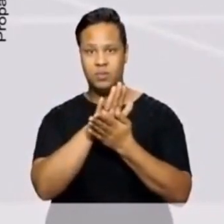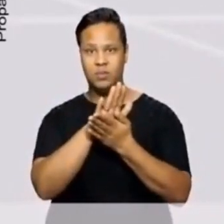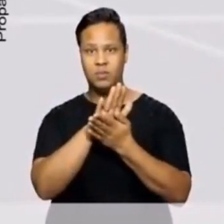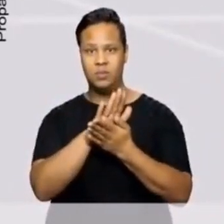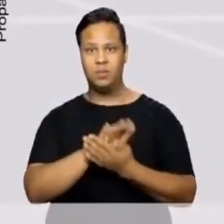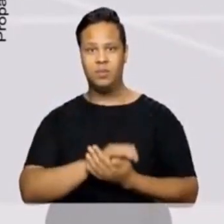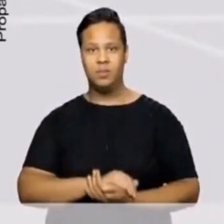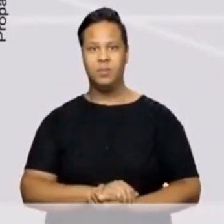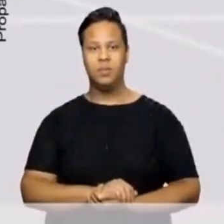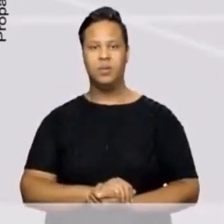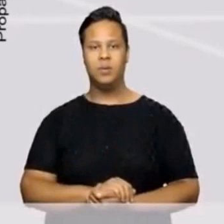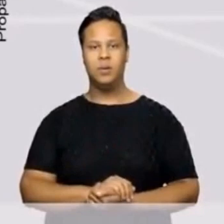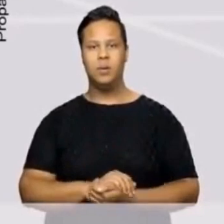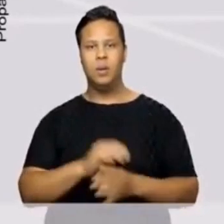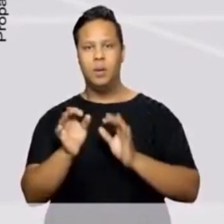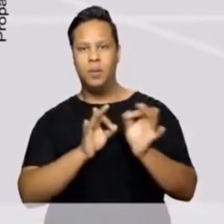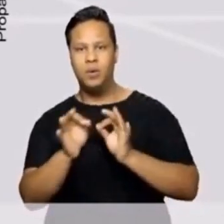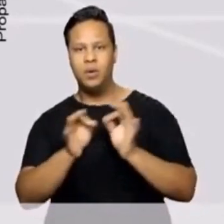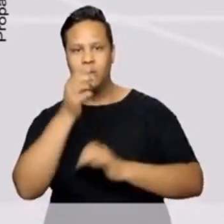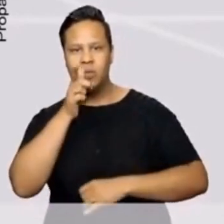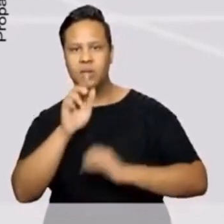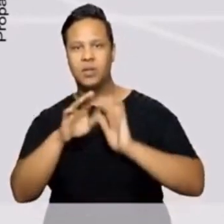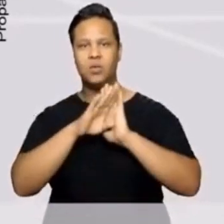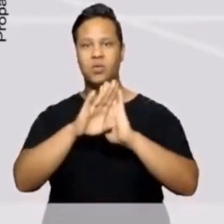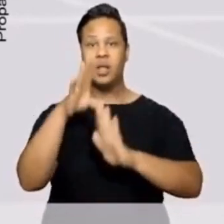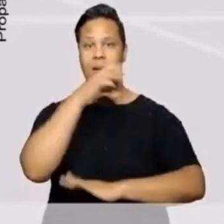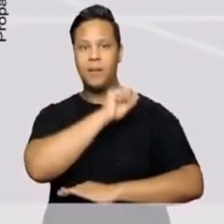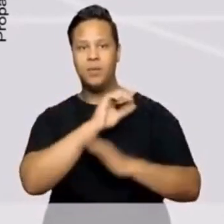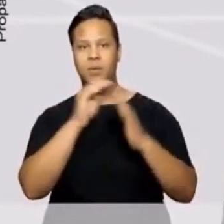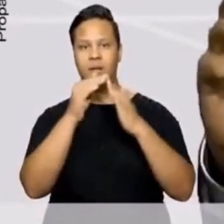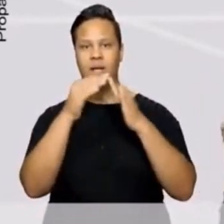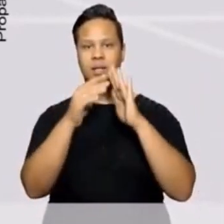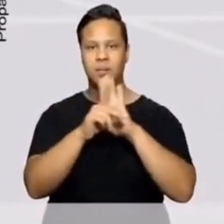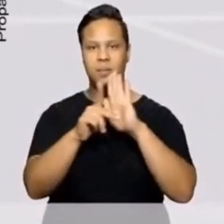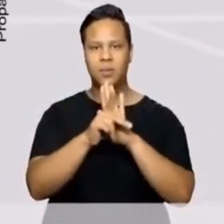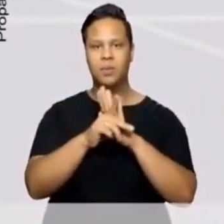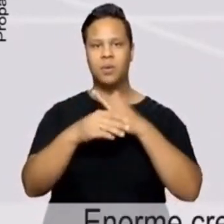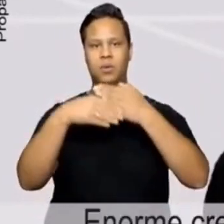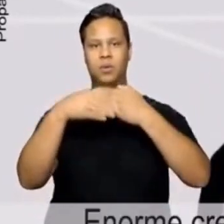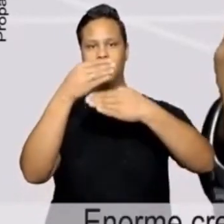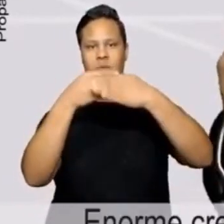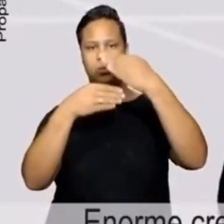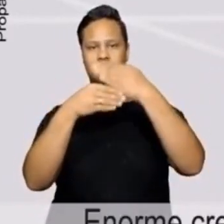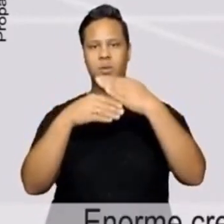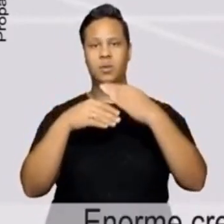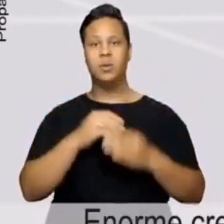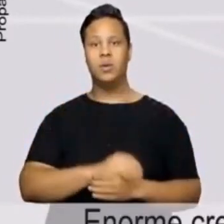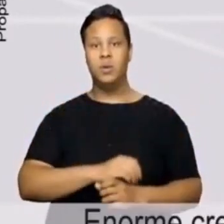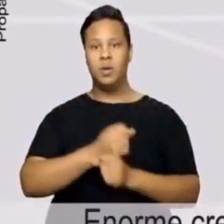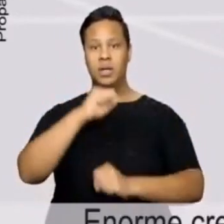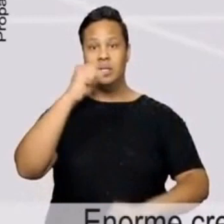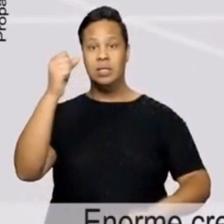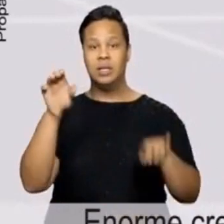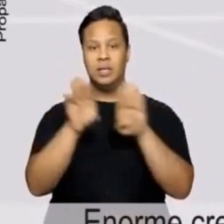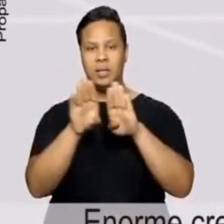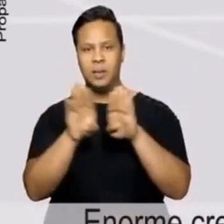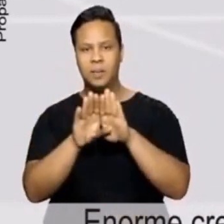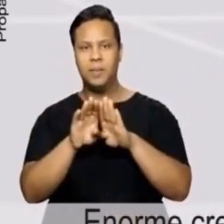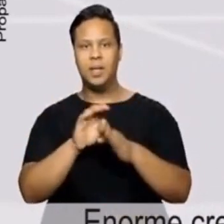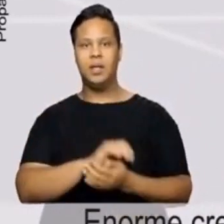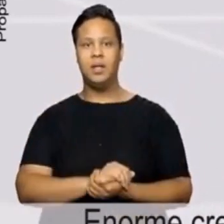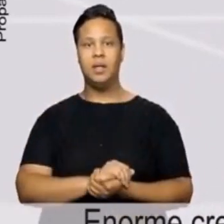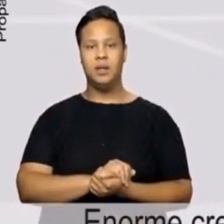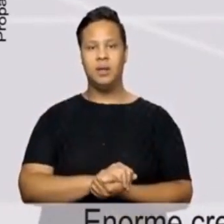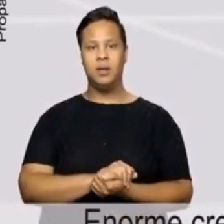ação terá 3 resultados imediatos Casa própria para todos, saindo do aluguel enorme crescimento da construção